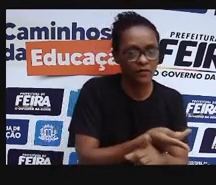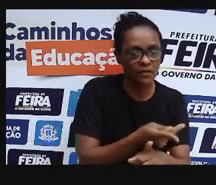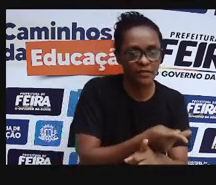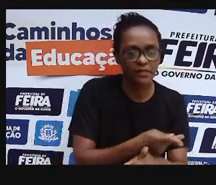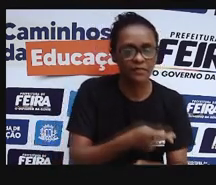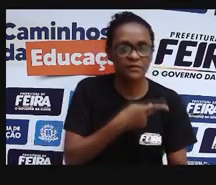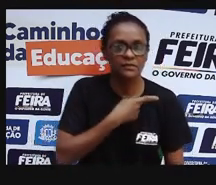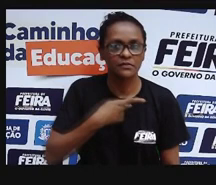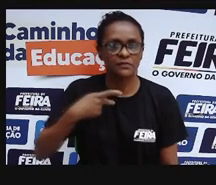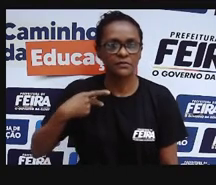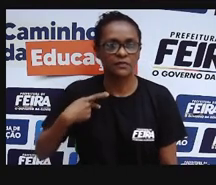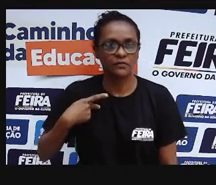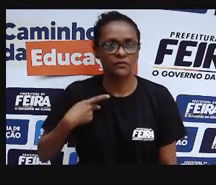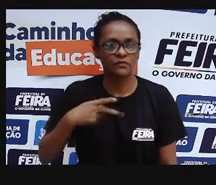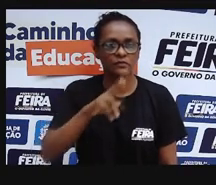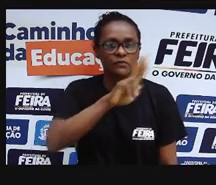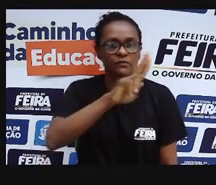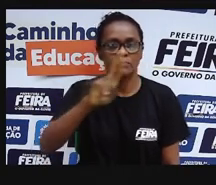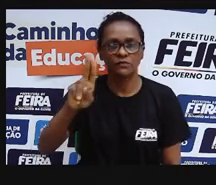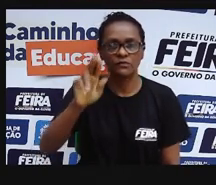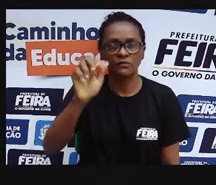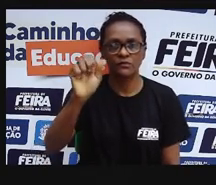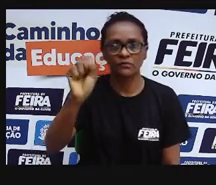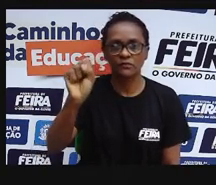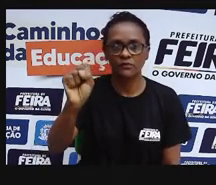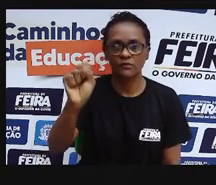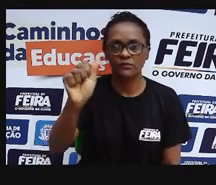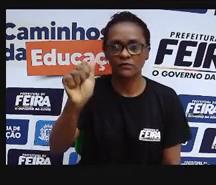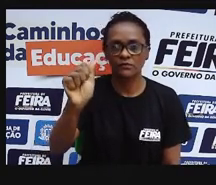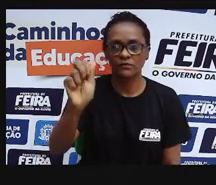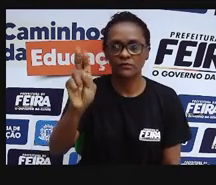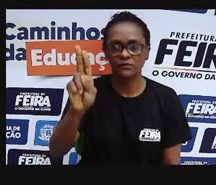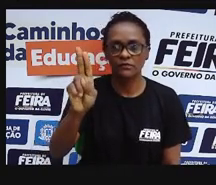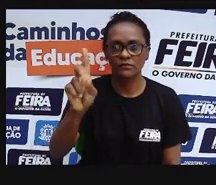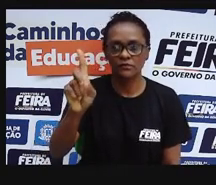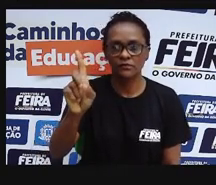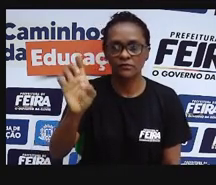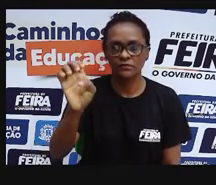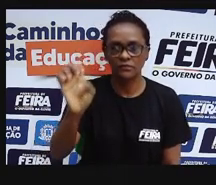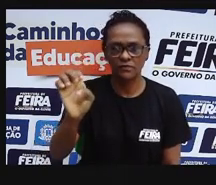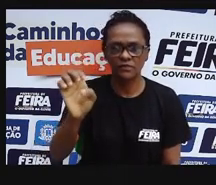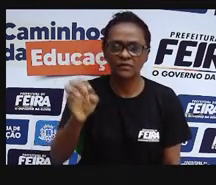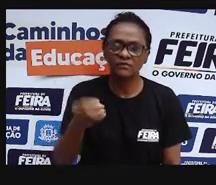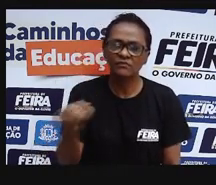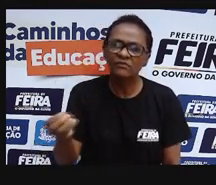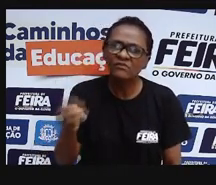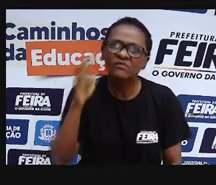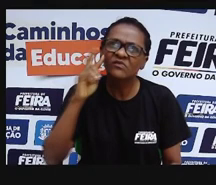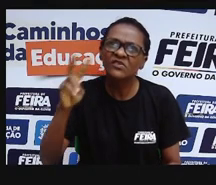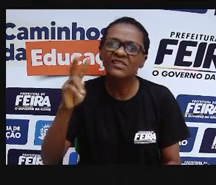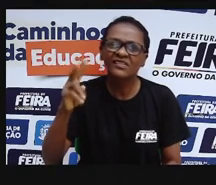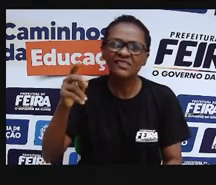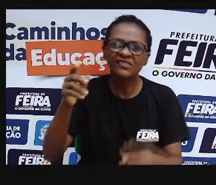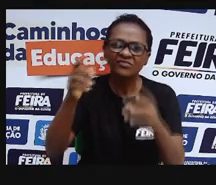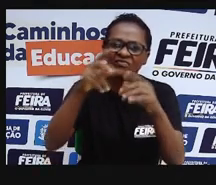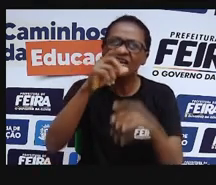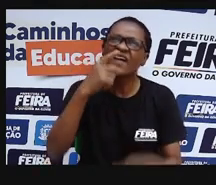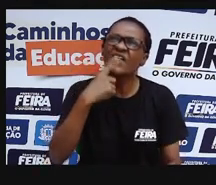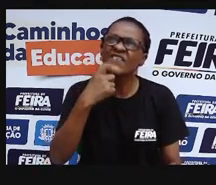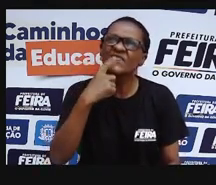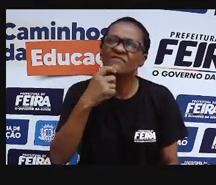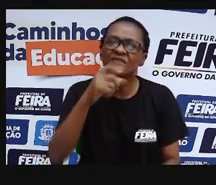Saúde, vocês percebam que vai ter esse quadrado, né, vermelho,